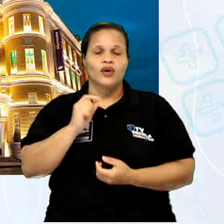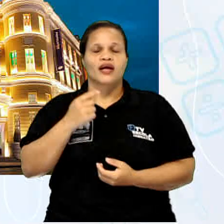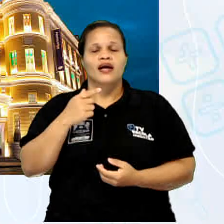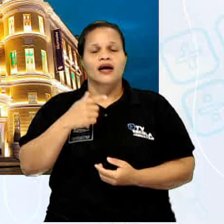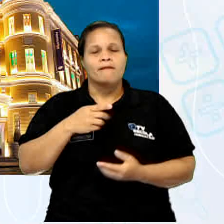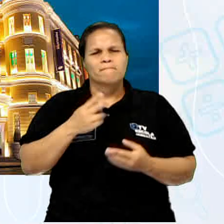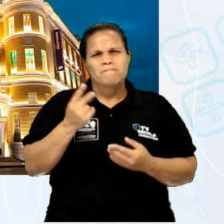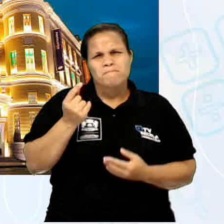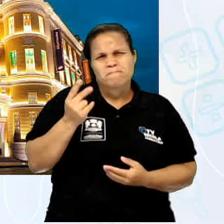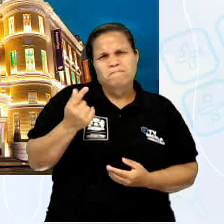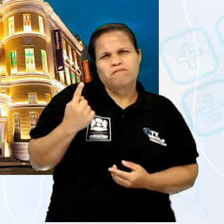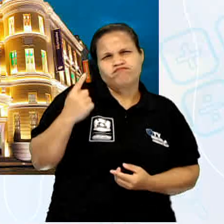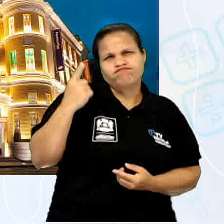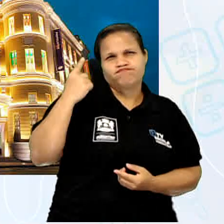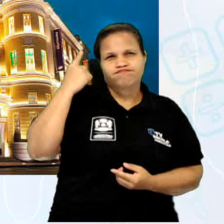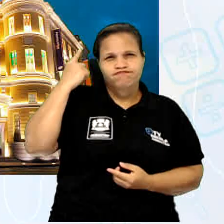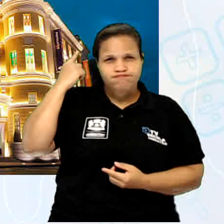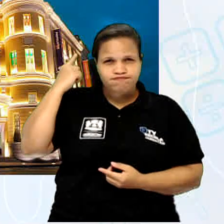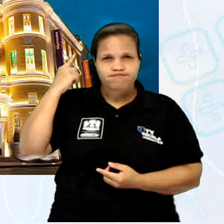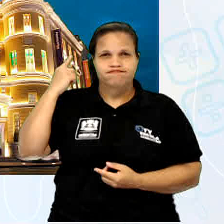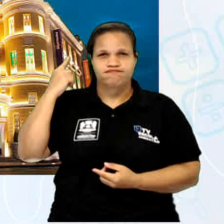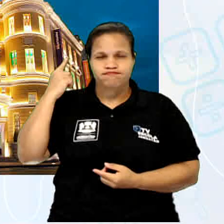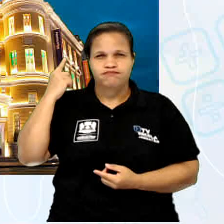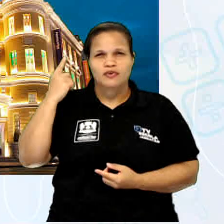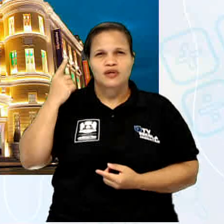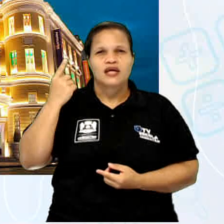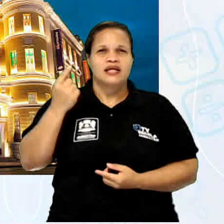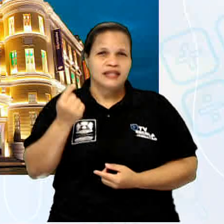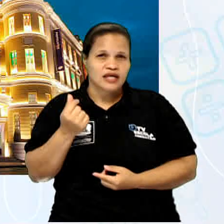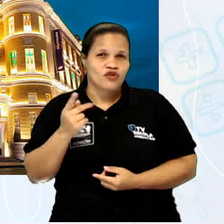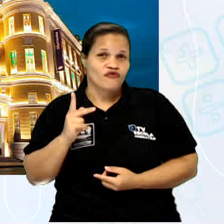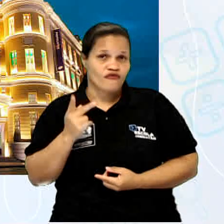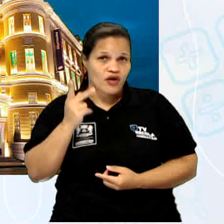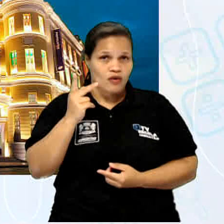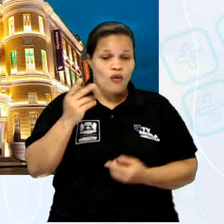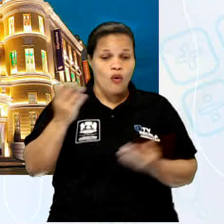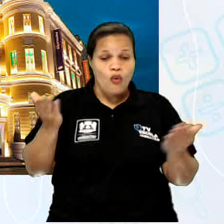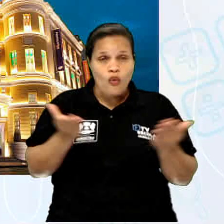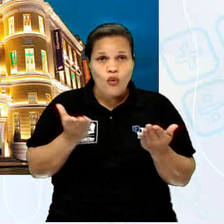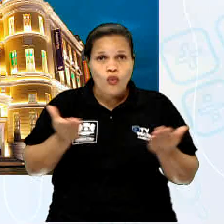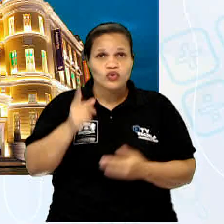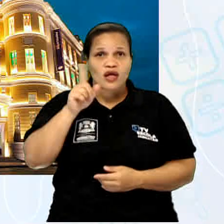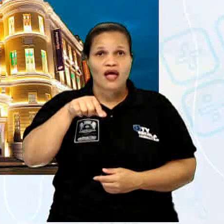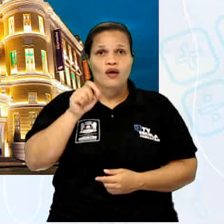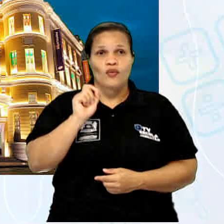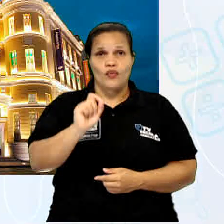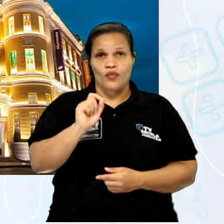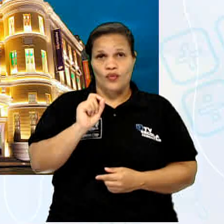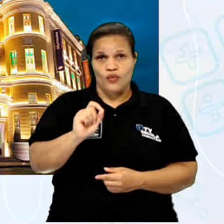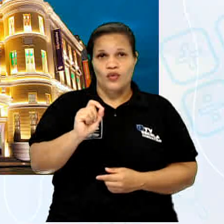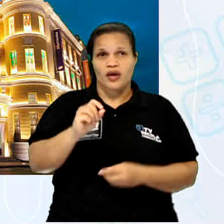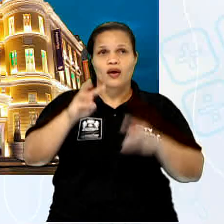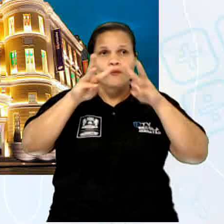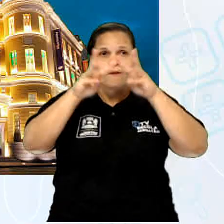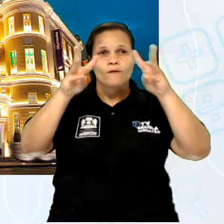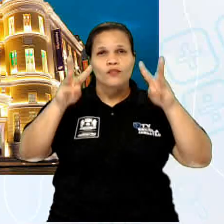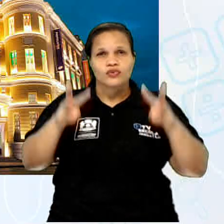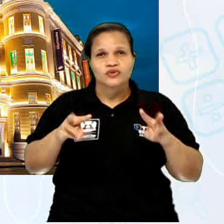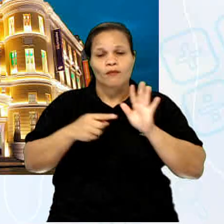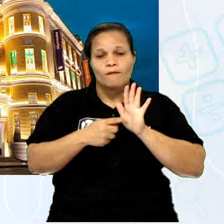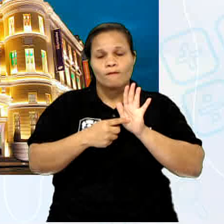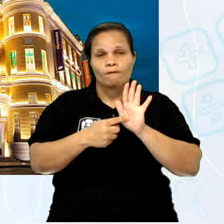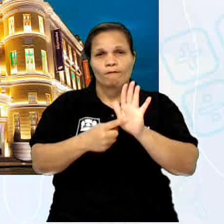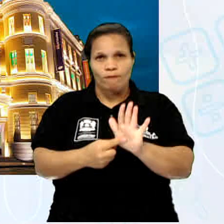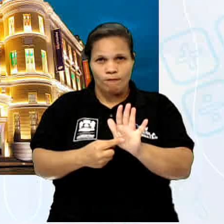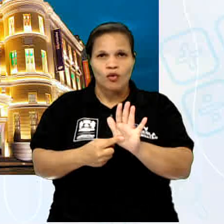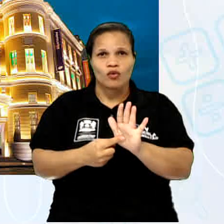Paraíba. Hoje, abriga a Caixa Cultural. Seu chão é de vidro, mostra um sítio arqueológico que data